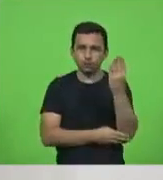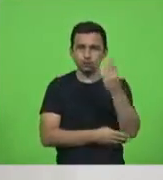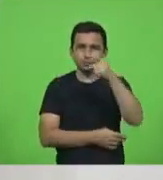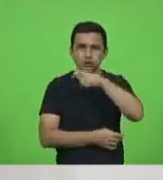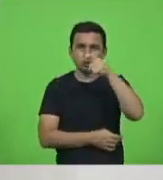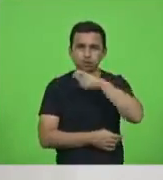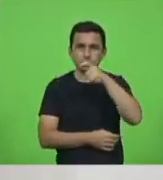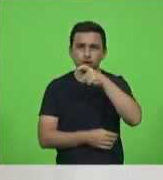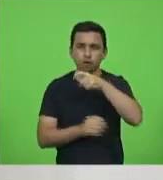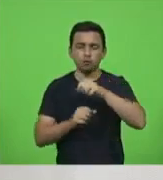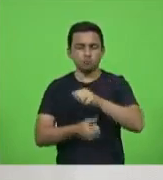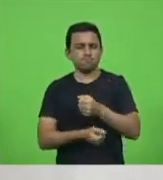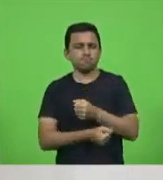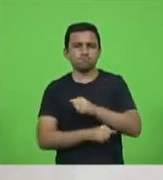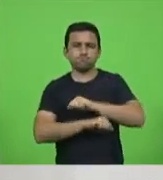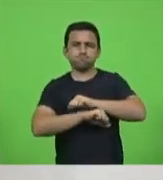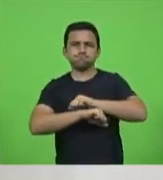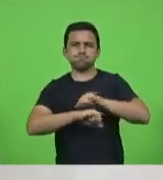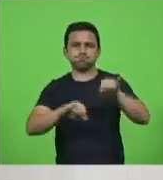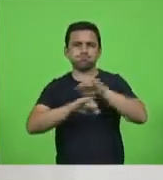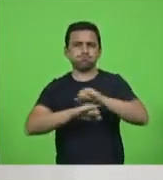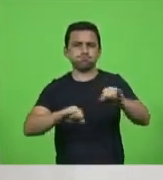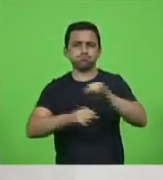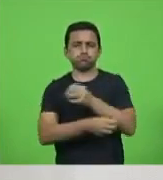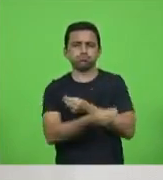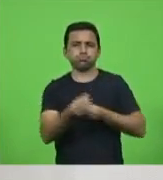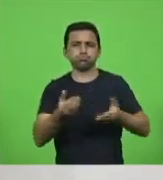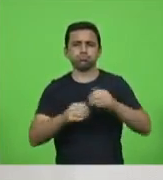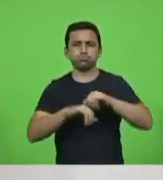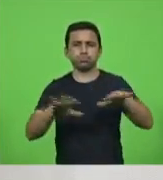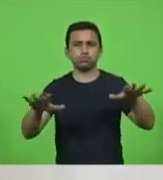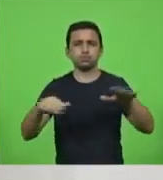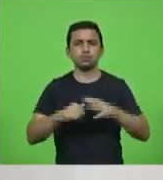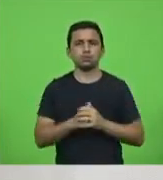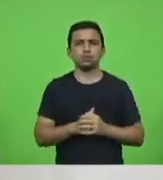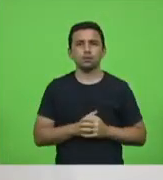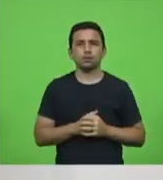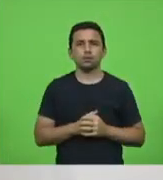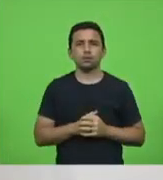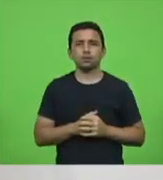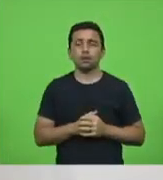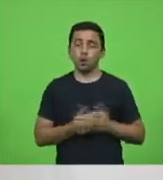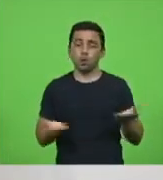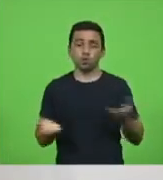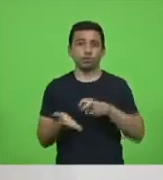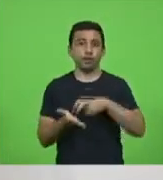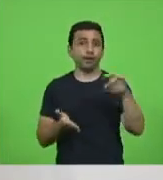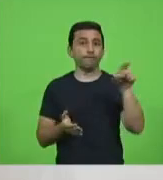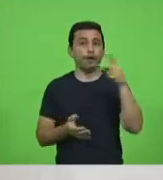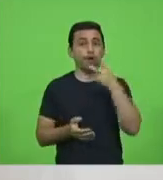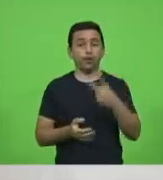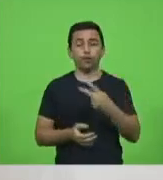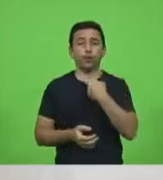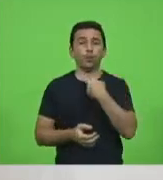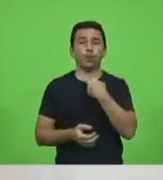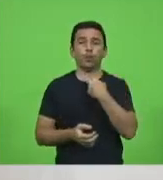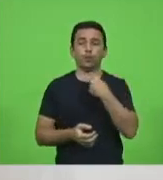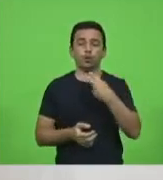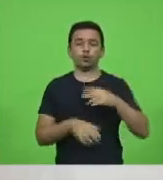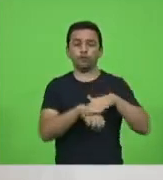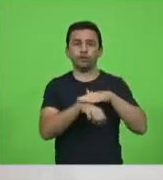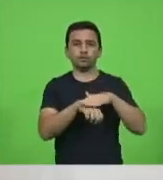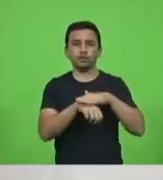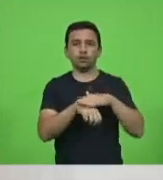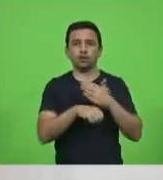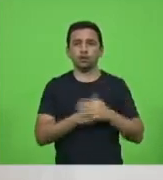mentirosas e compartilha. Eu tentei ligar para ele de manhã, ele disse que estava ocupado, não podia falar comigo. Ele disse, não, nós nos falamos no plenário,